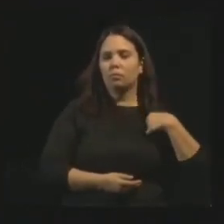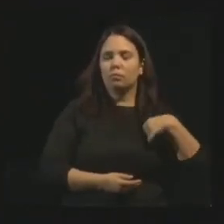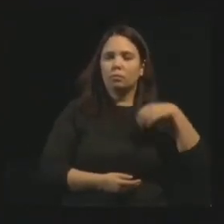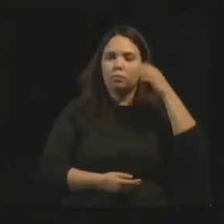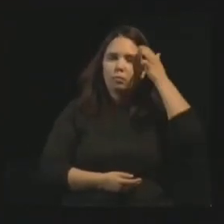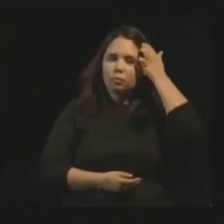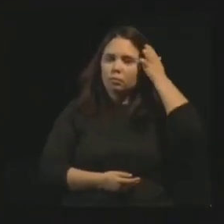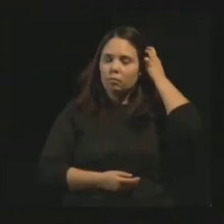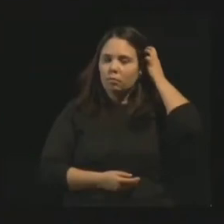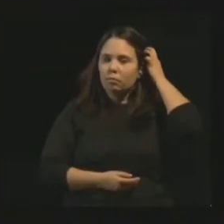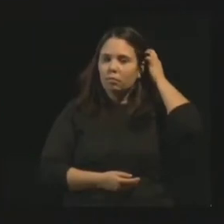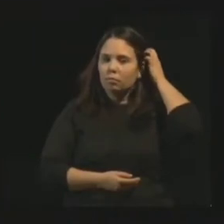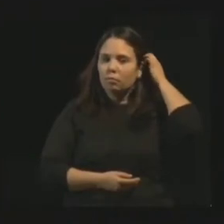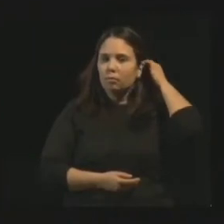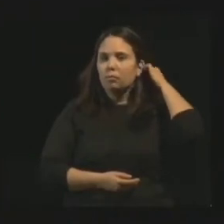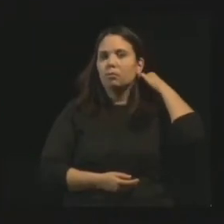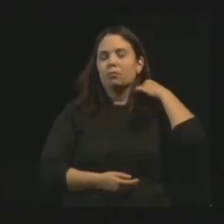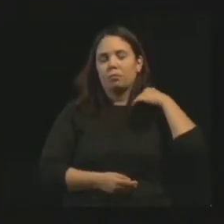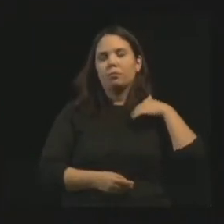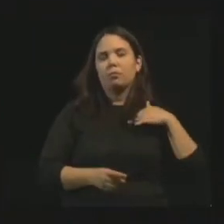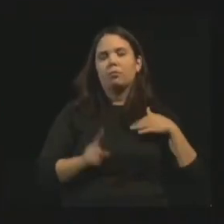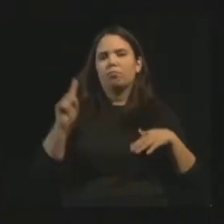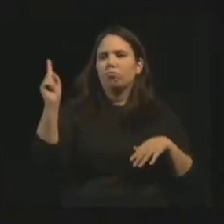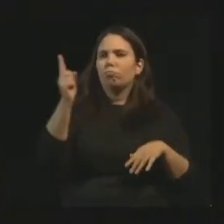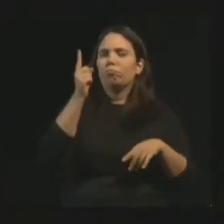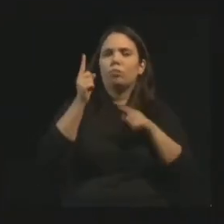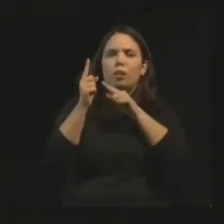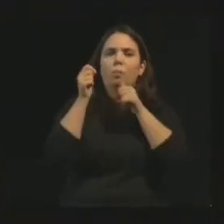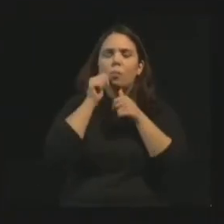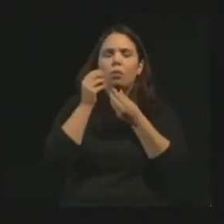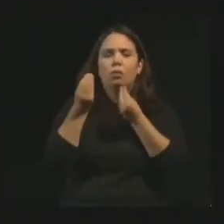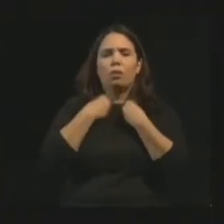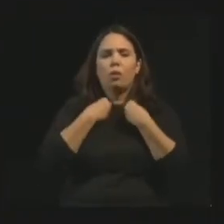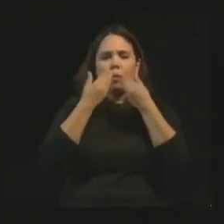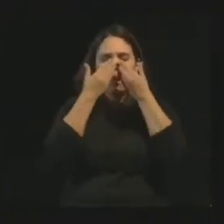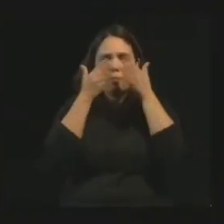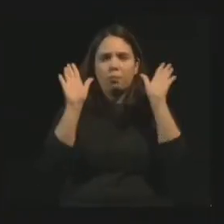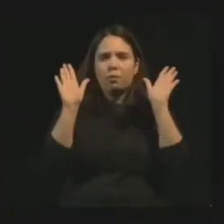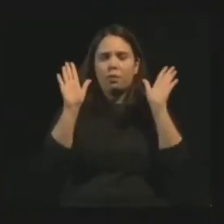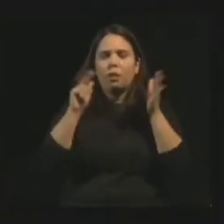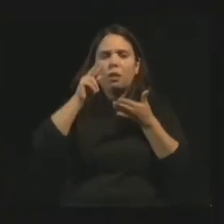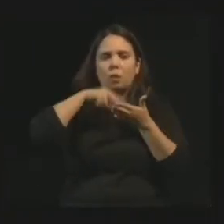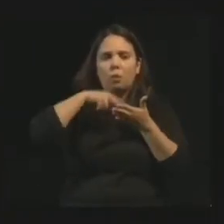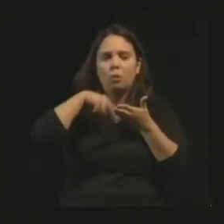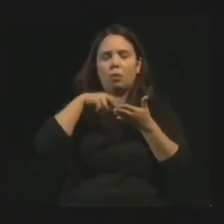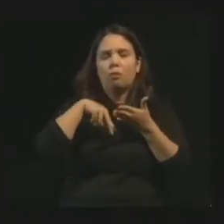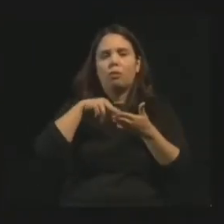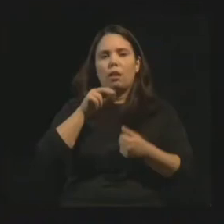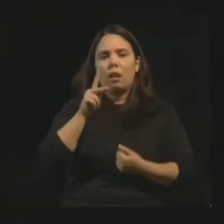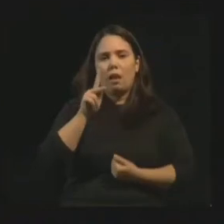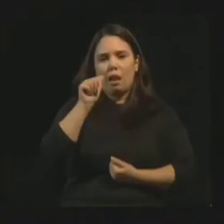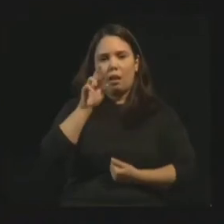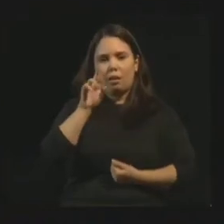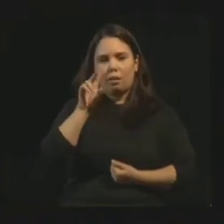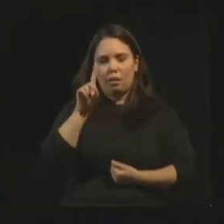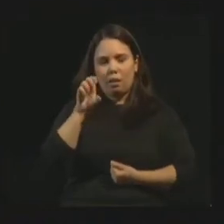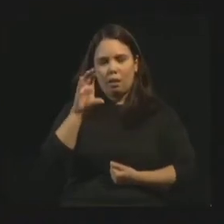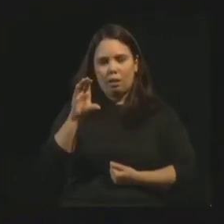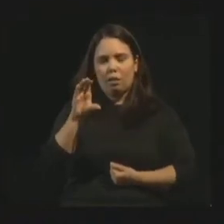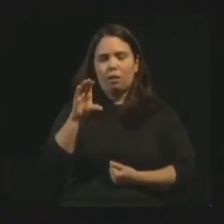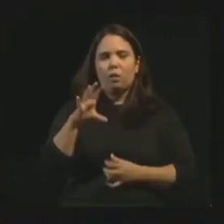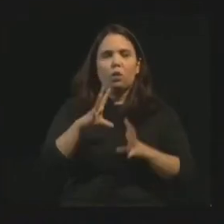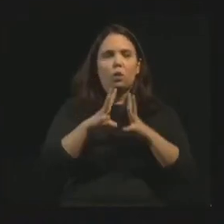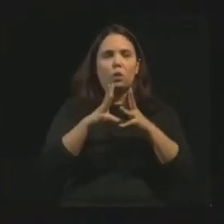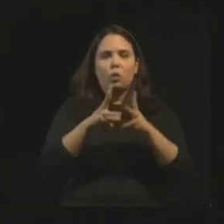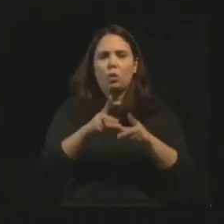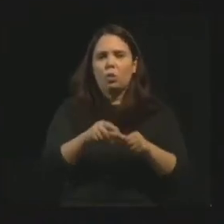E aquela mulher abriu meus olhos. Quando eu li as obras de Allan Kardec, todas